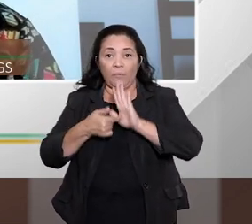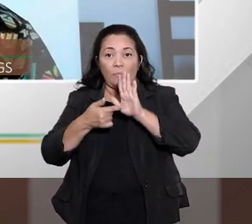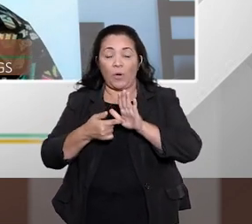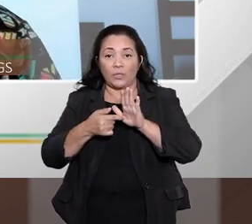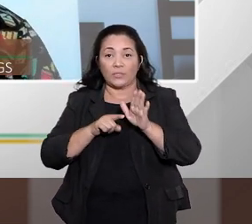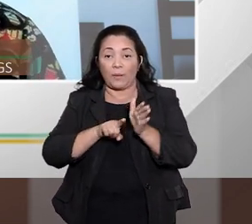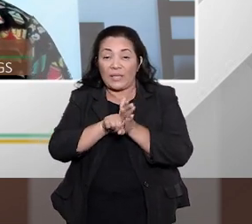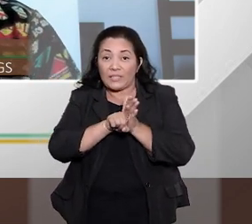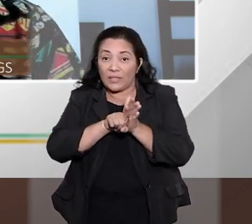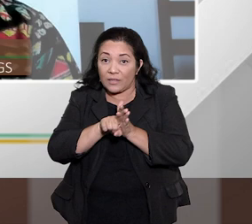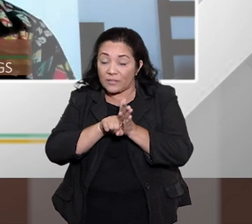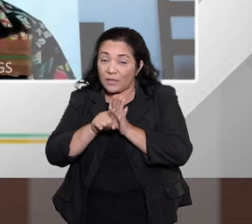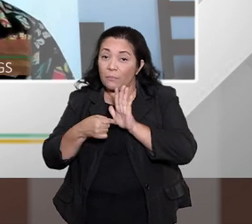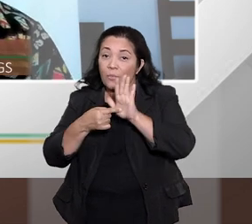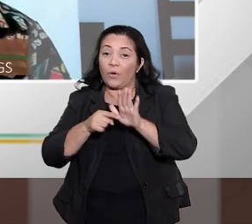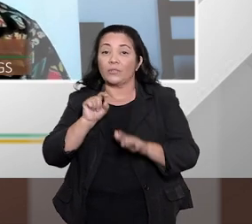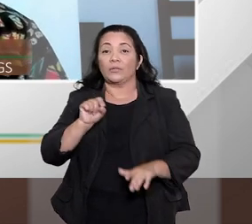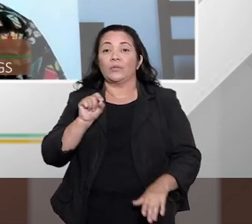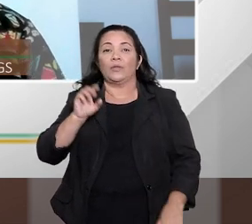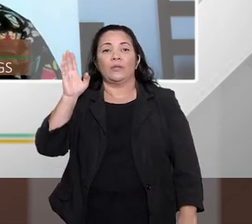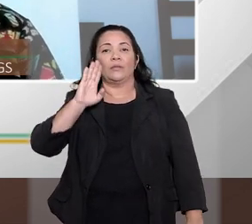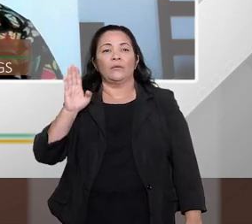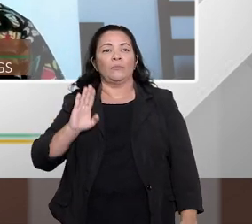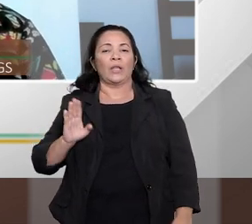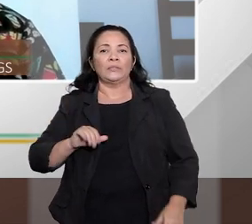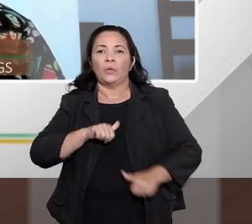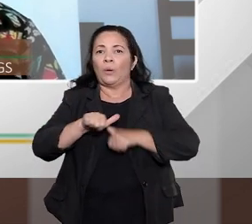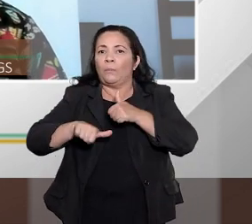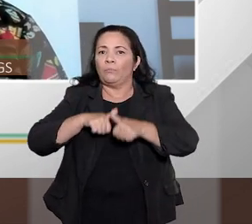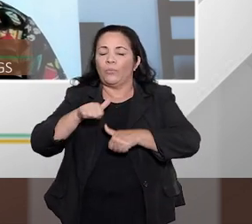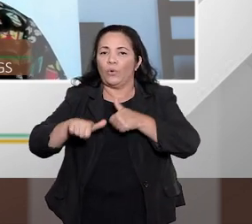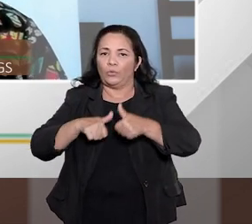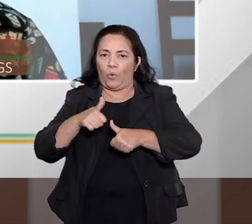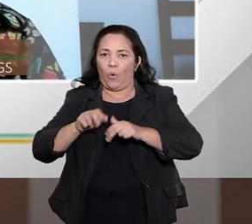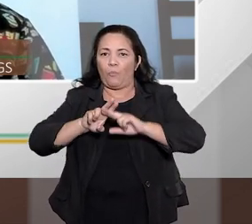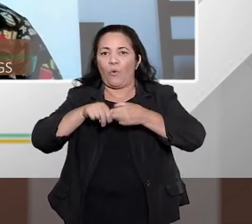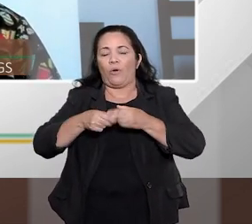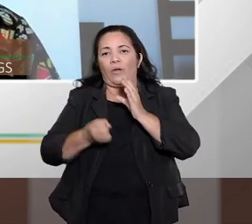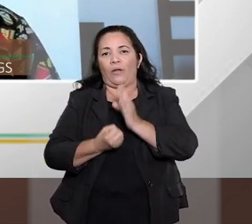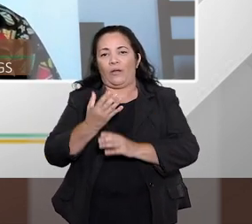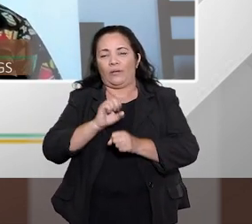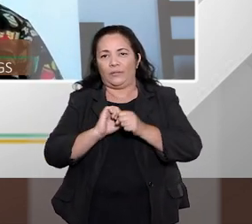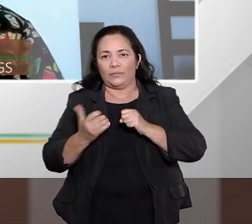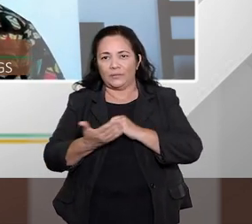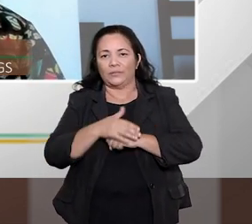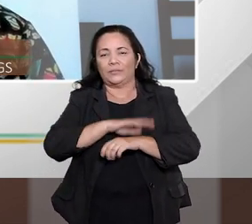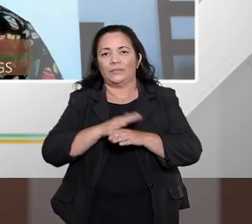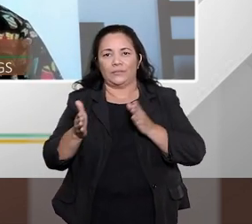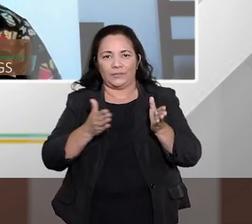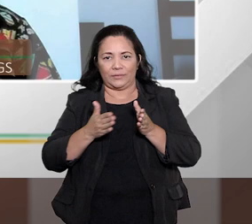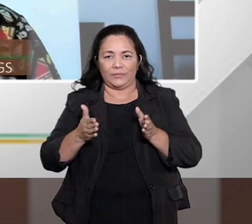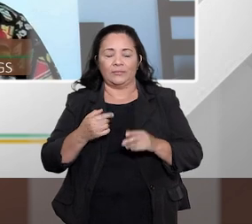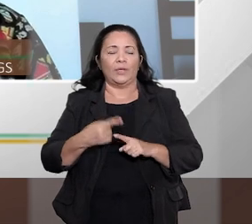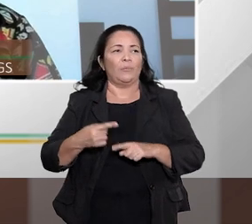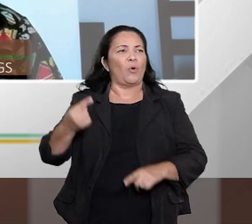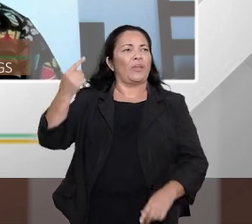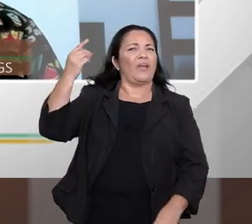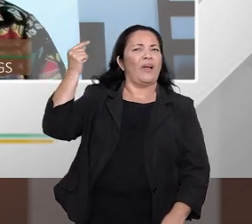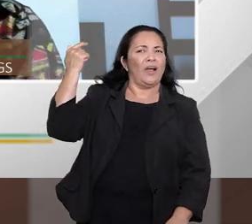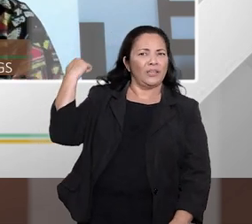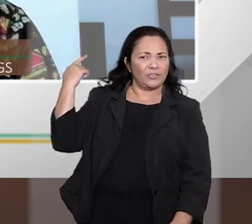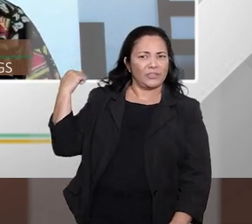o Brasil sofreu muito com a pandemia então antigamente os casos superendividamento eles vinham de